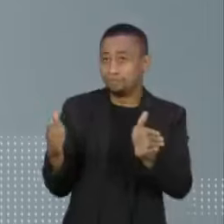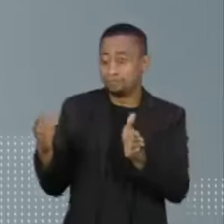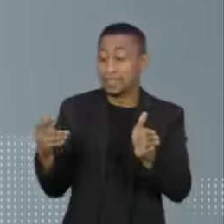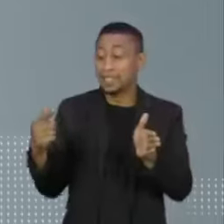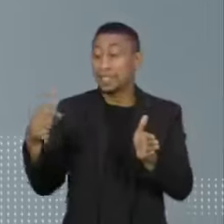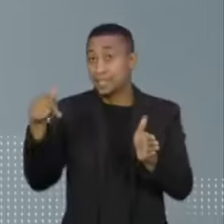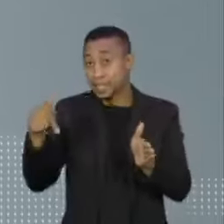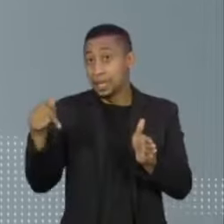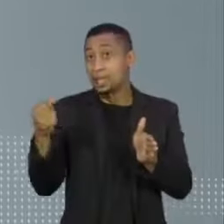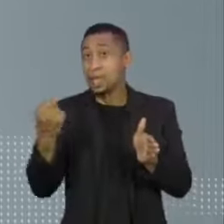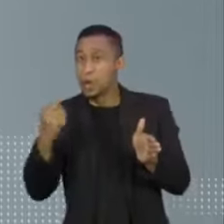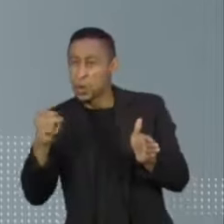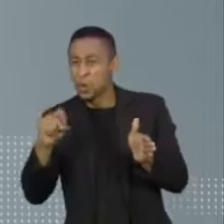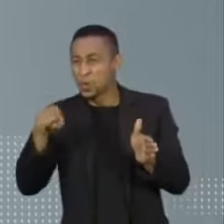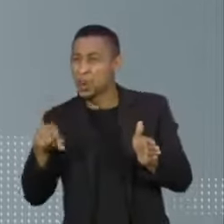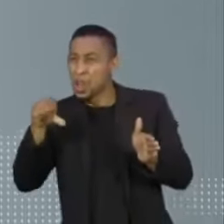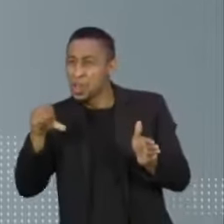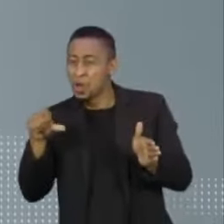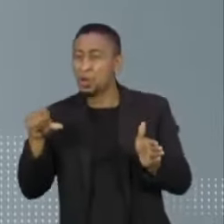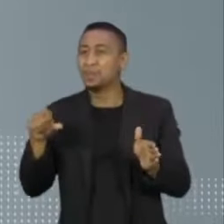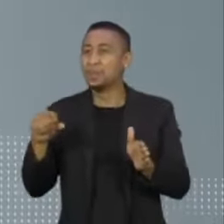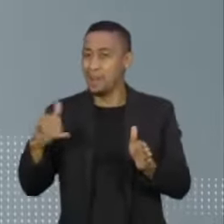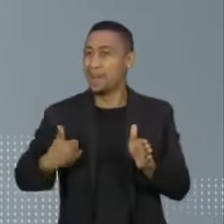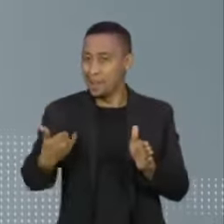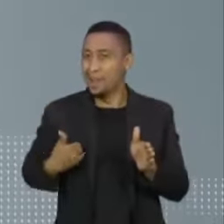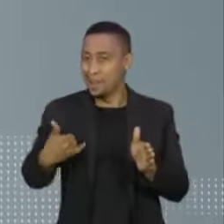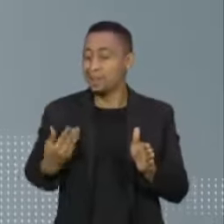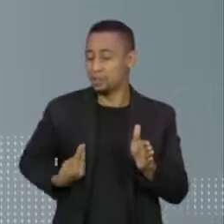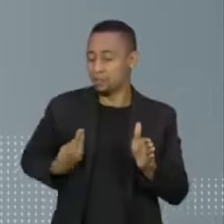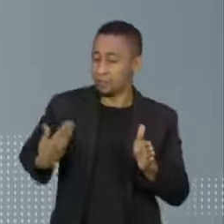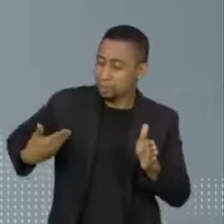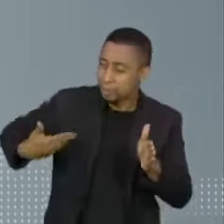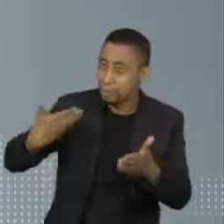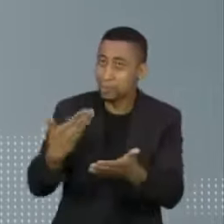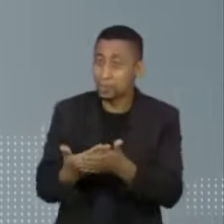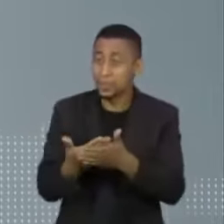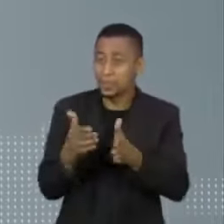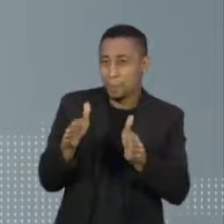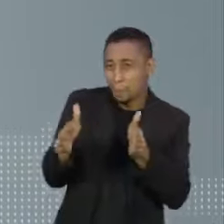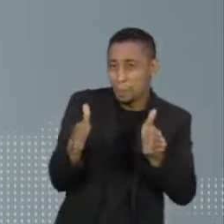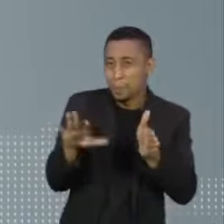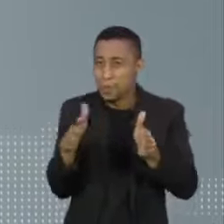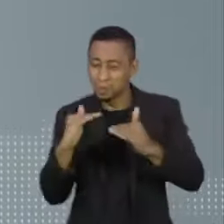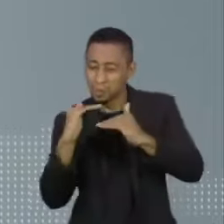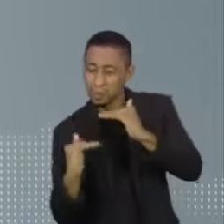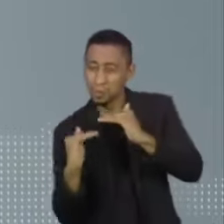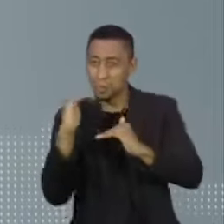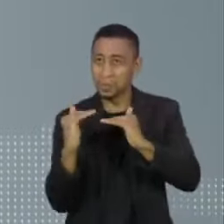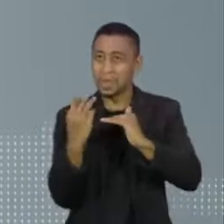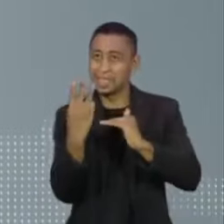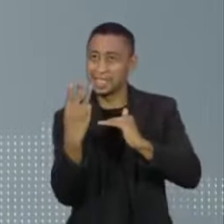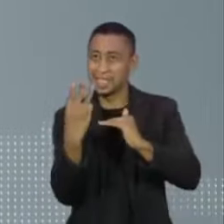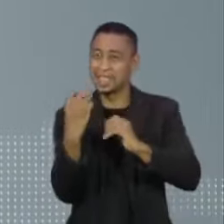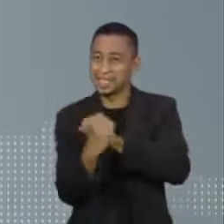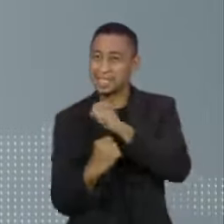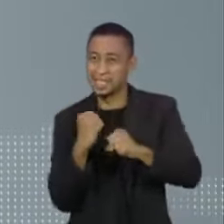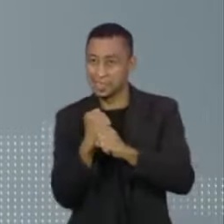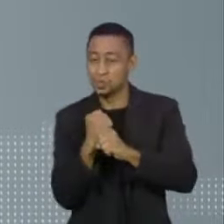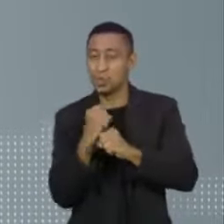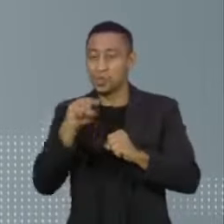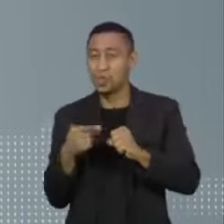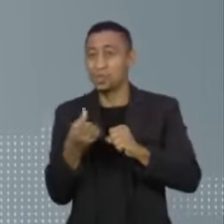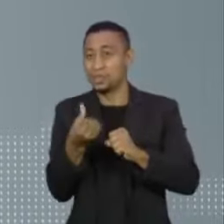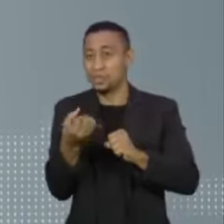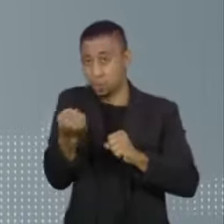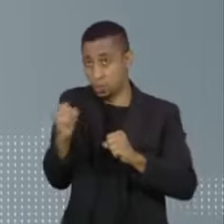,9 anos de média de vida e a redução estimada é de 3,68 anos. Em São